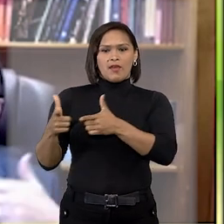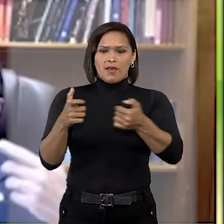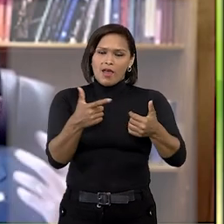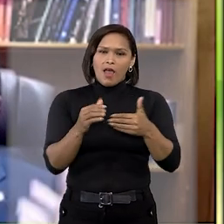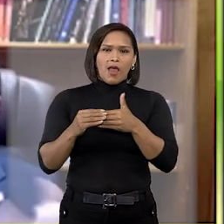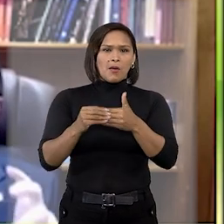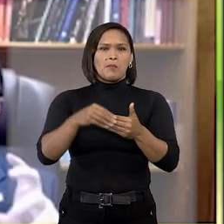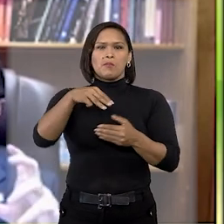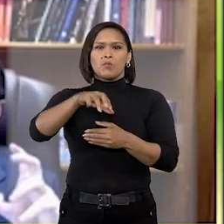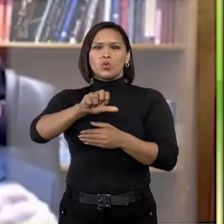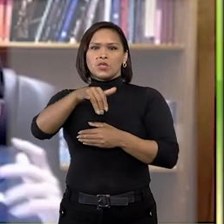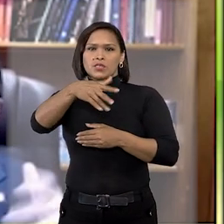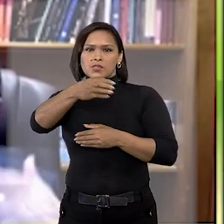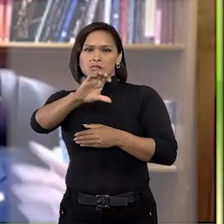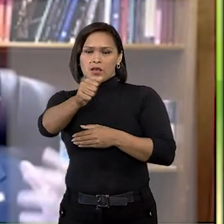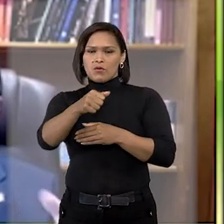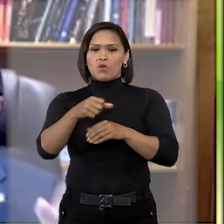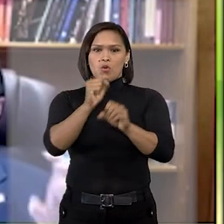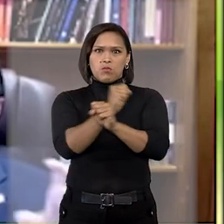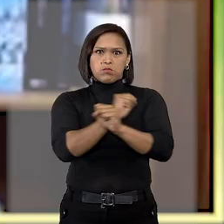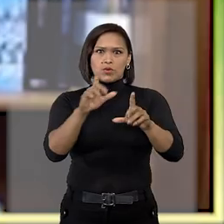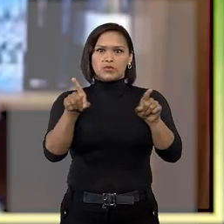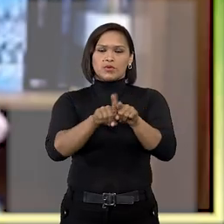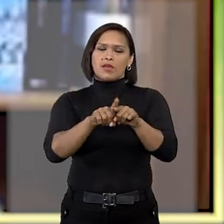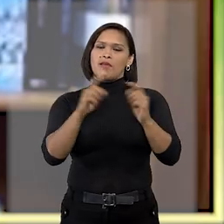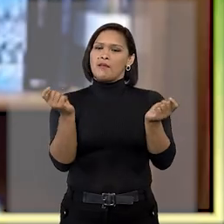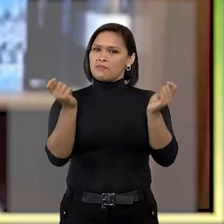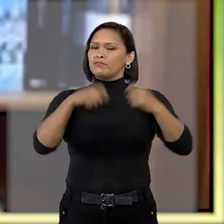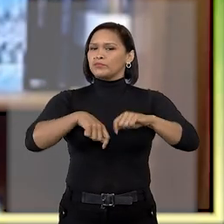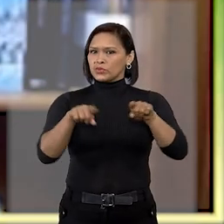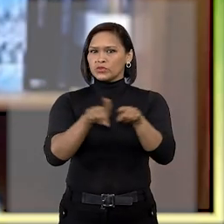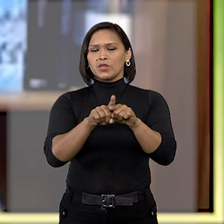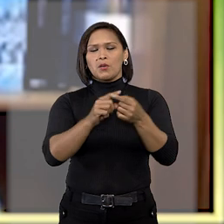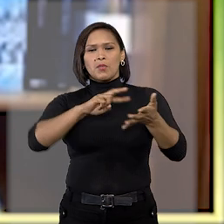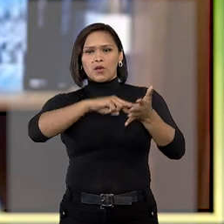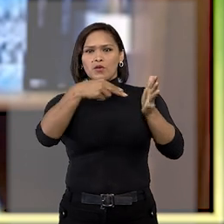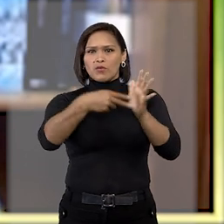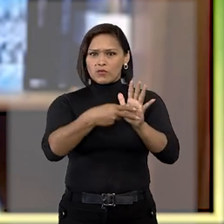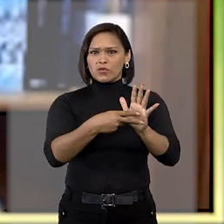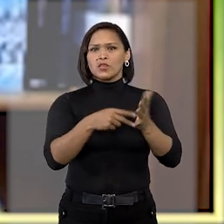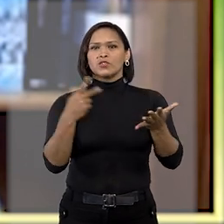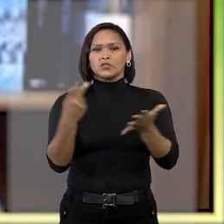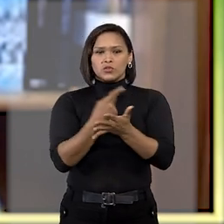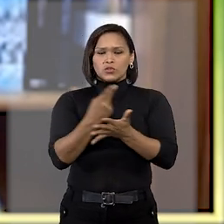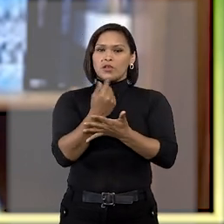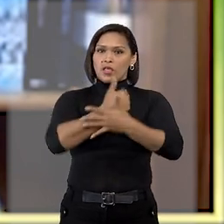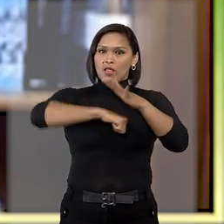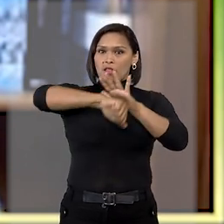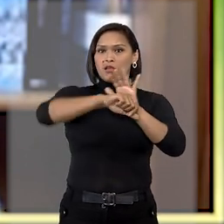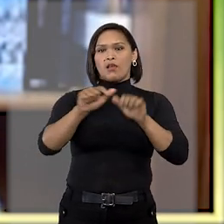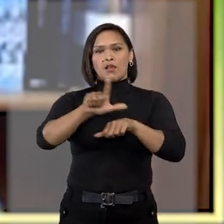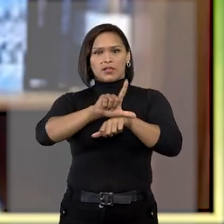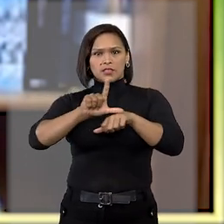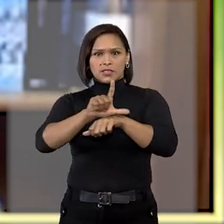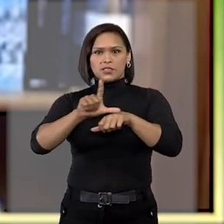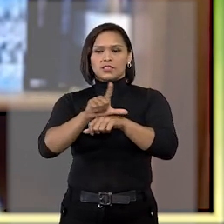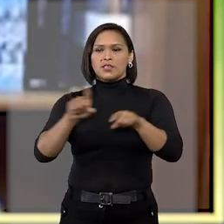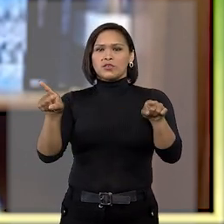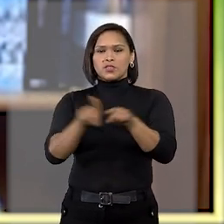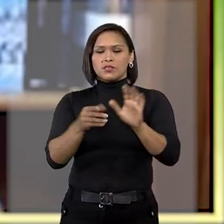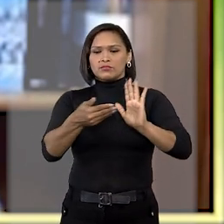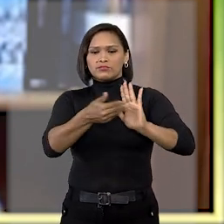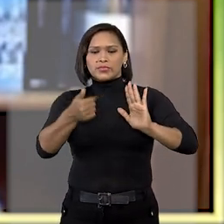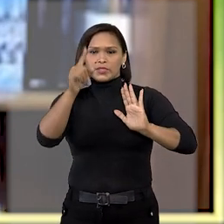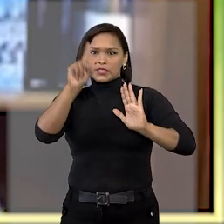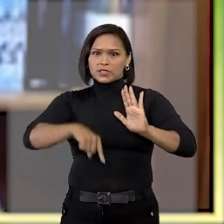acessório, munição ou artefato explosivo é suficiente para a configuração dos delitos previstos na legislação, sendo